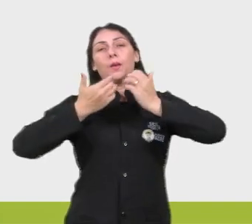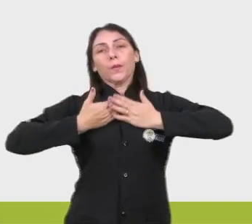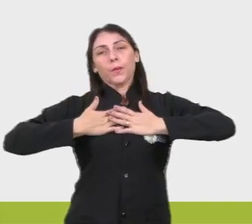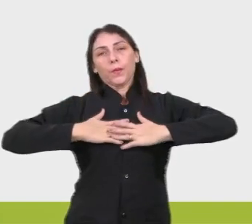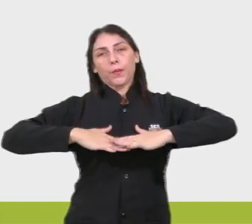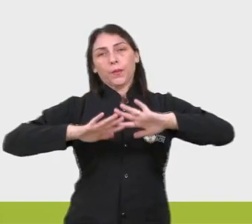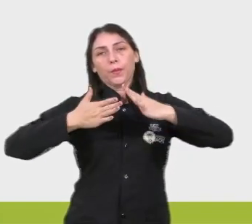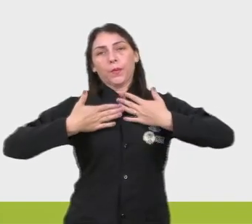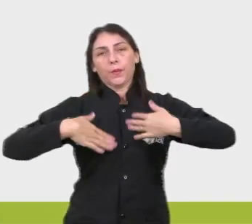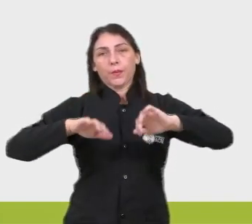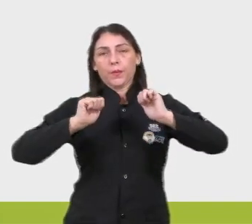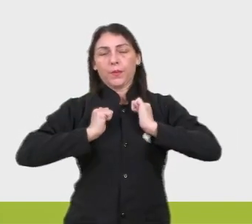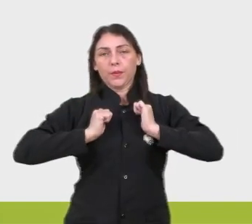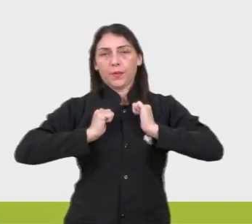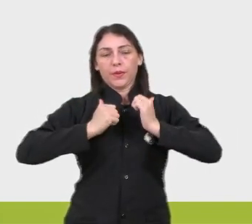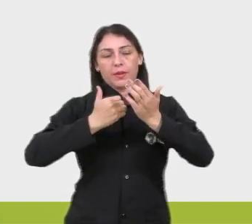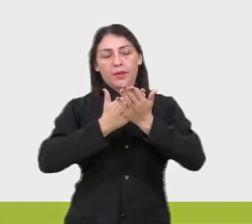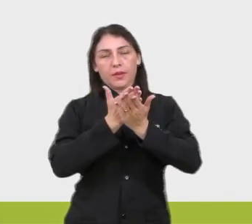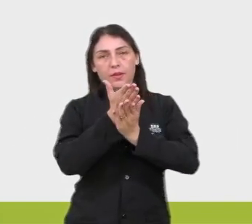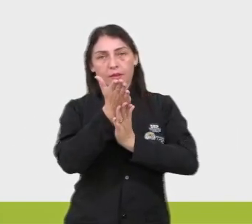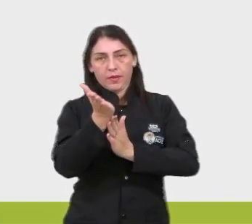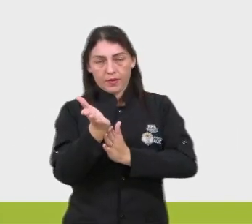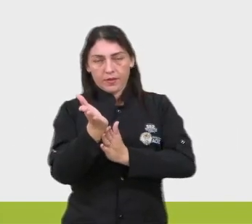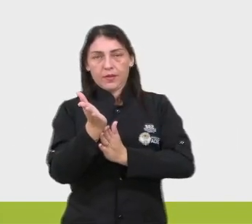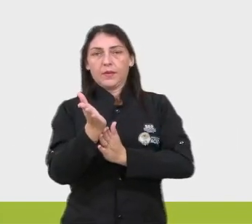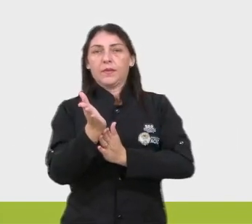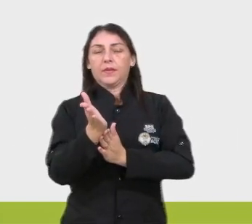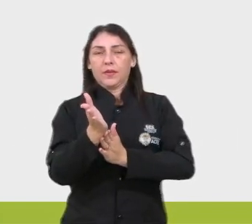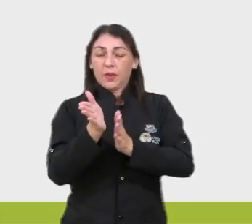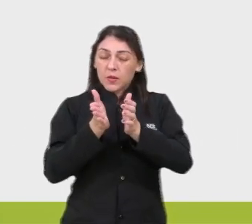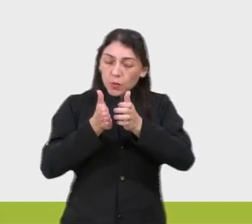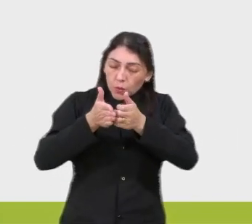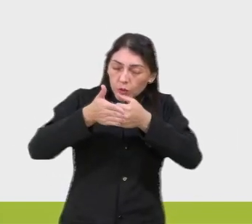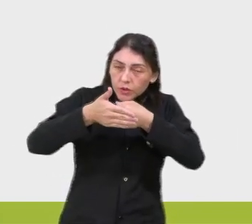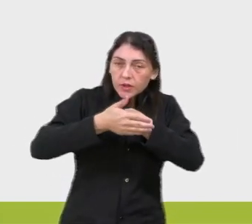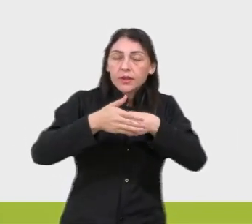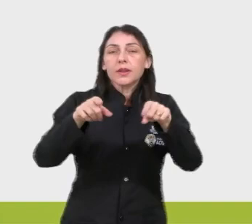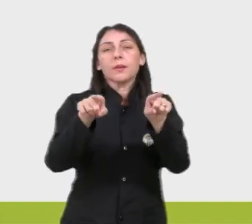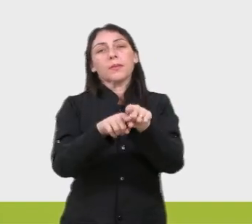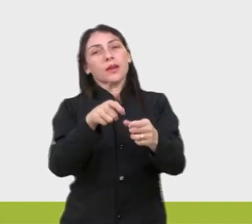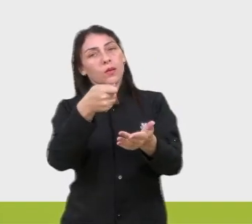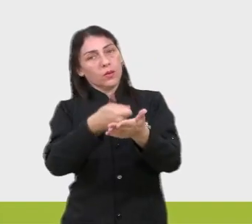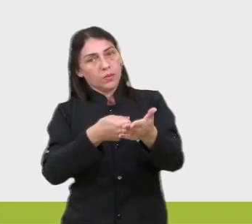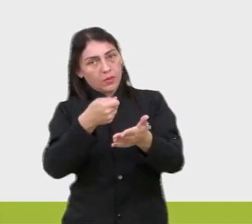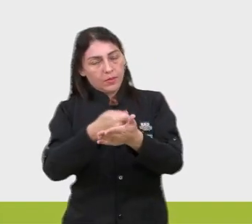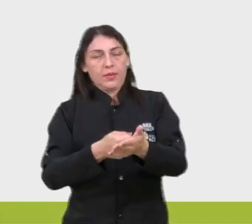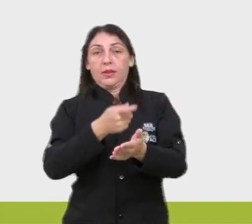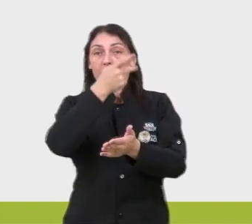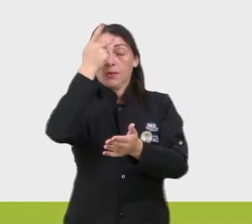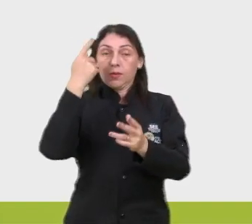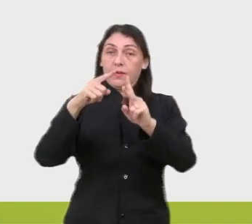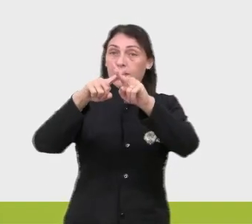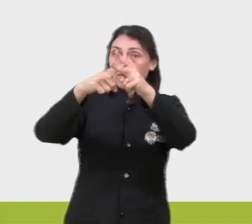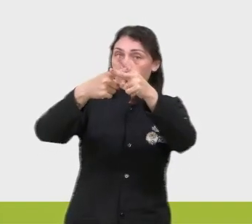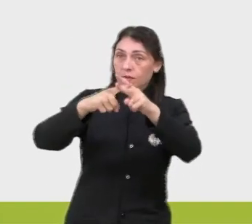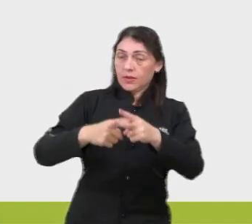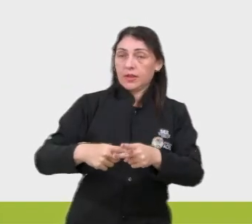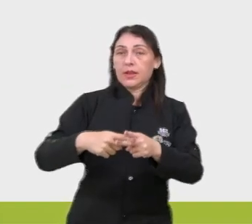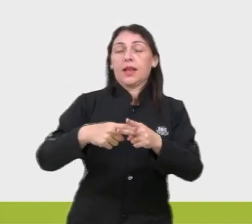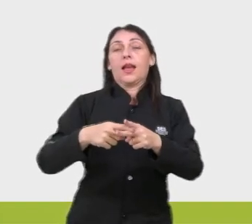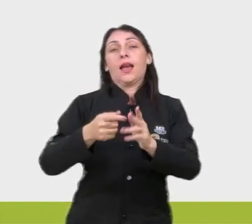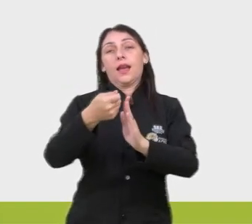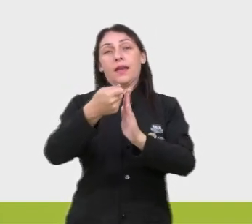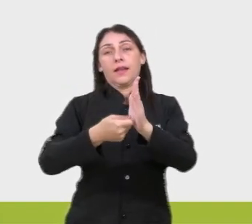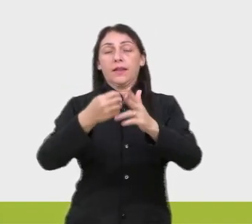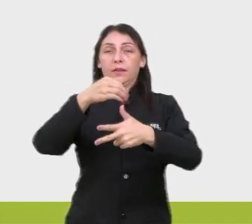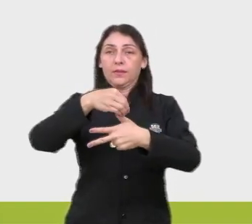Então, esse desvio, que ele é sutil, ele também é cobrado pelos corretores da redação do